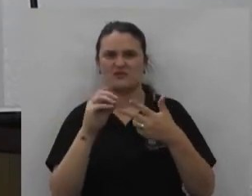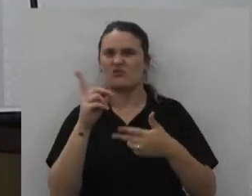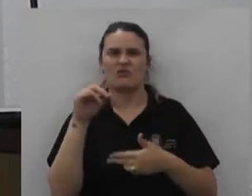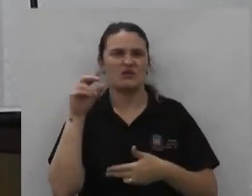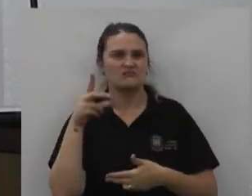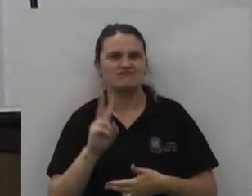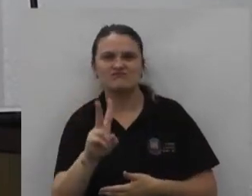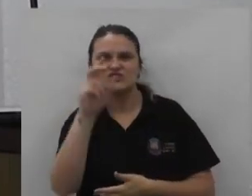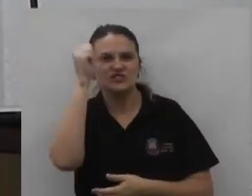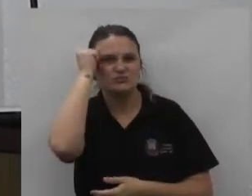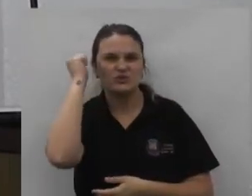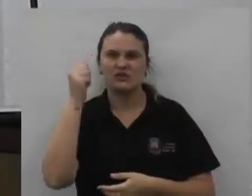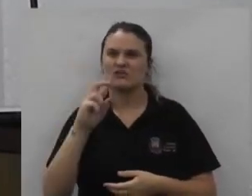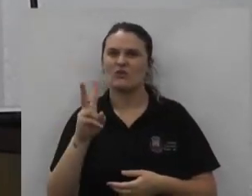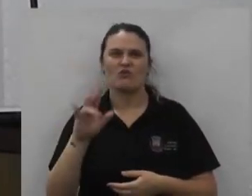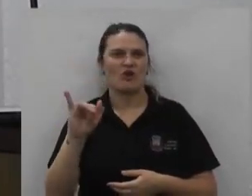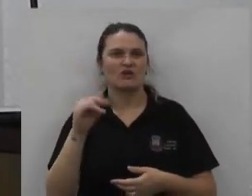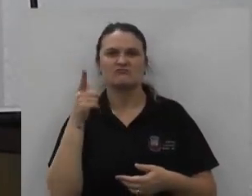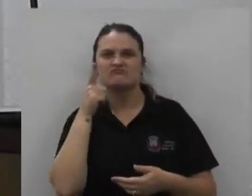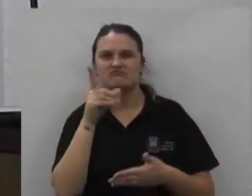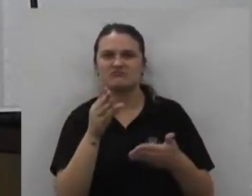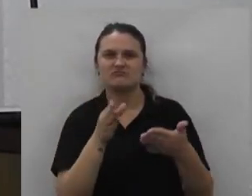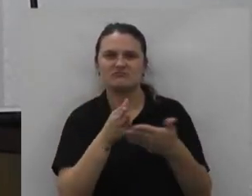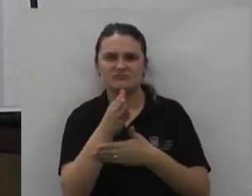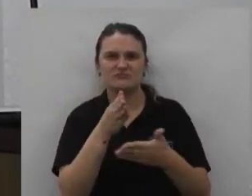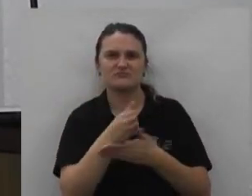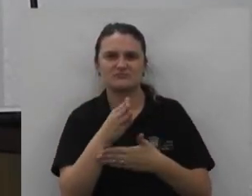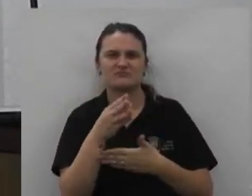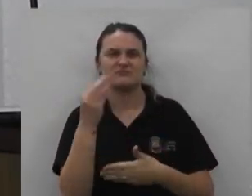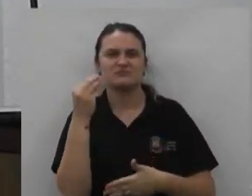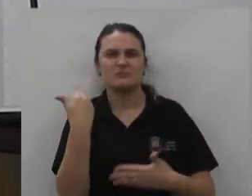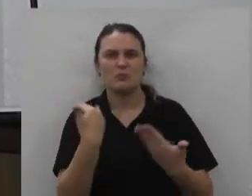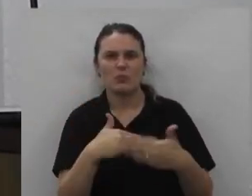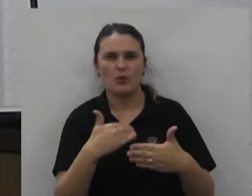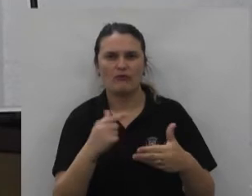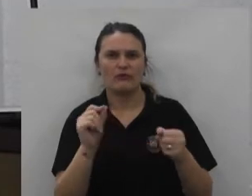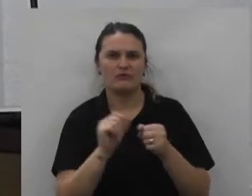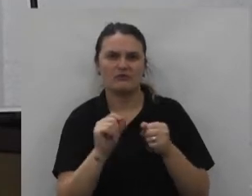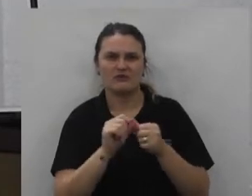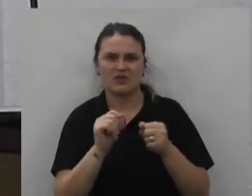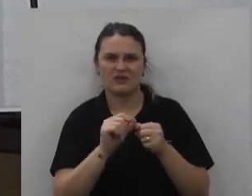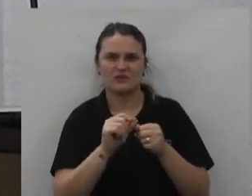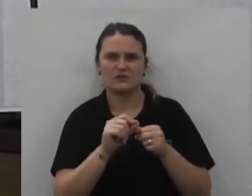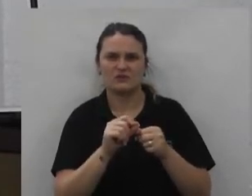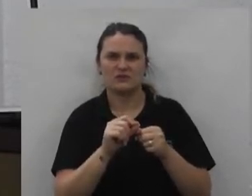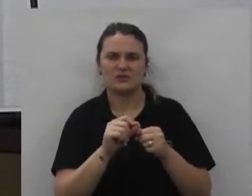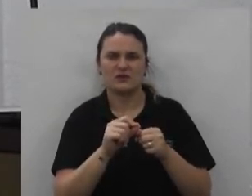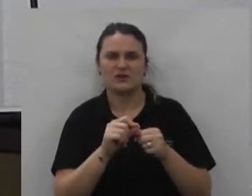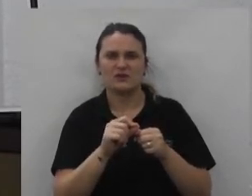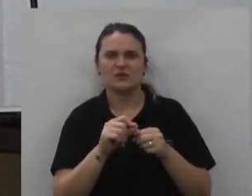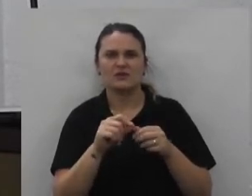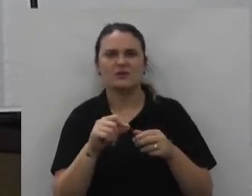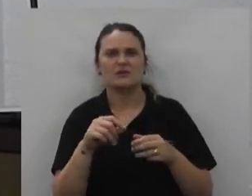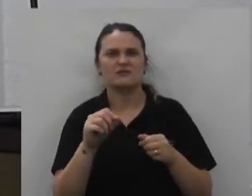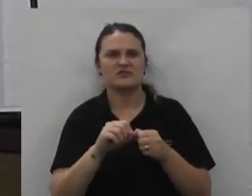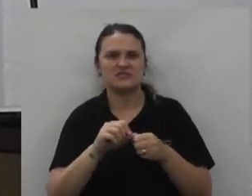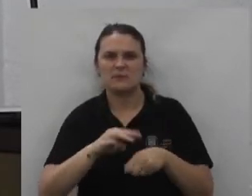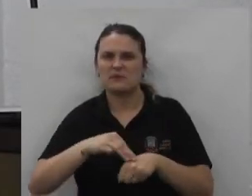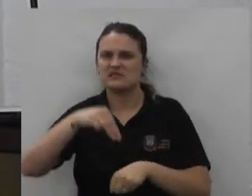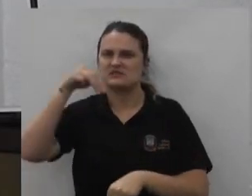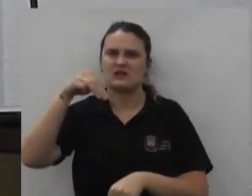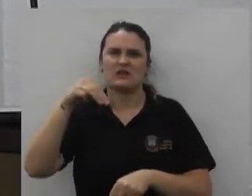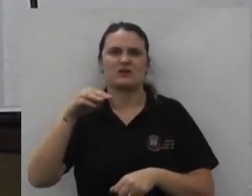vai passar em vestibular não passará em teste feito para realizar um